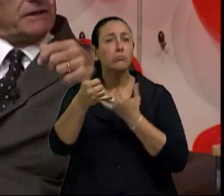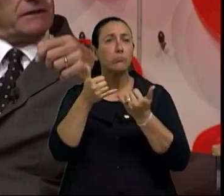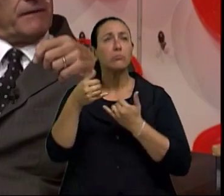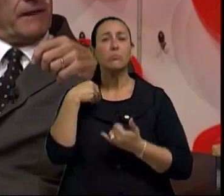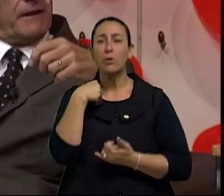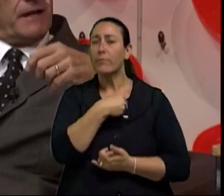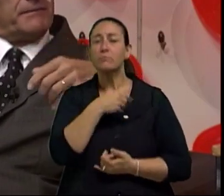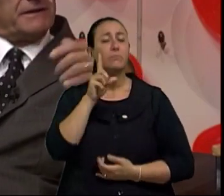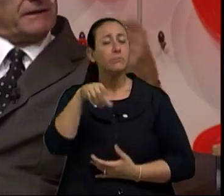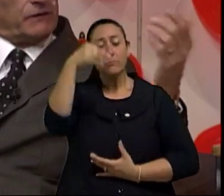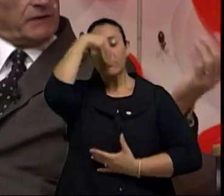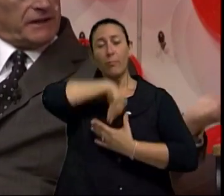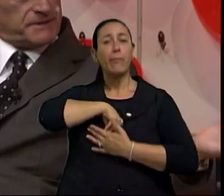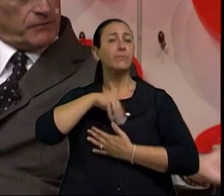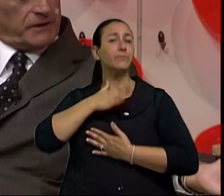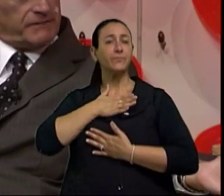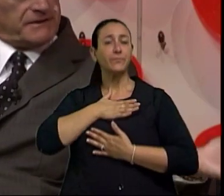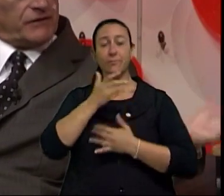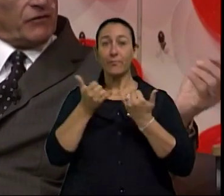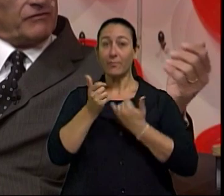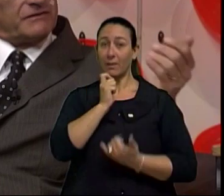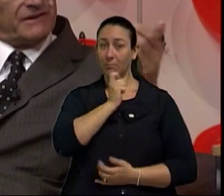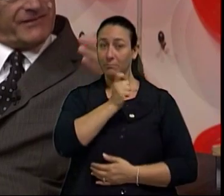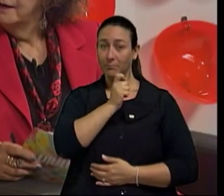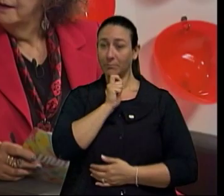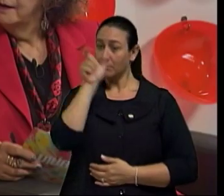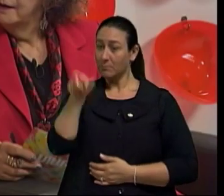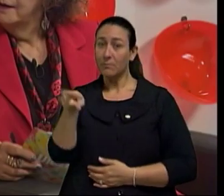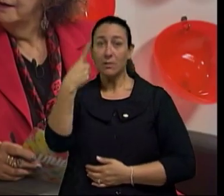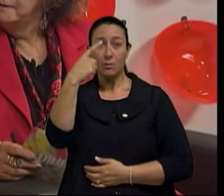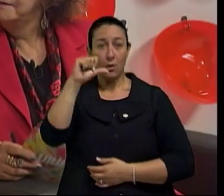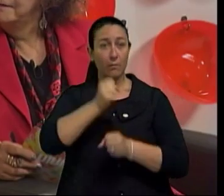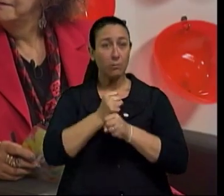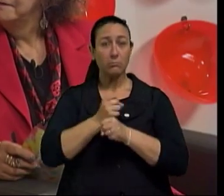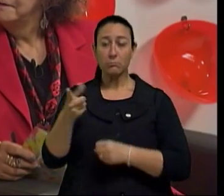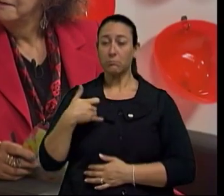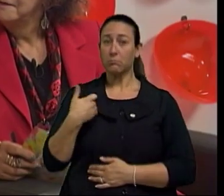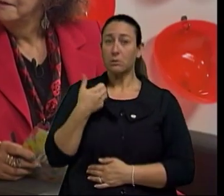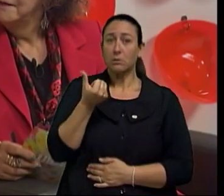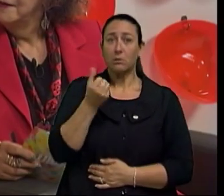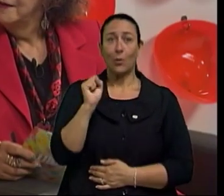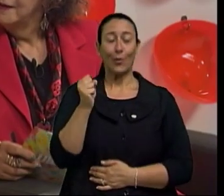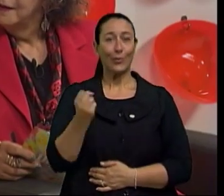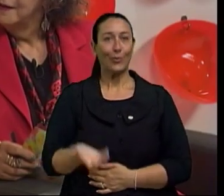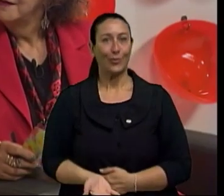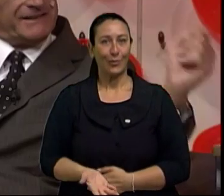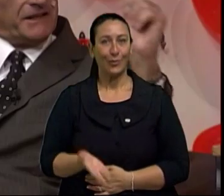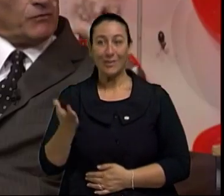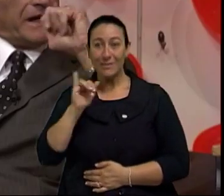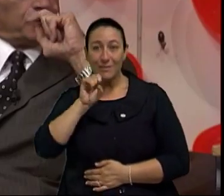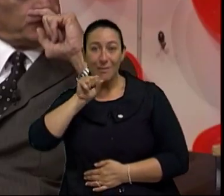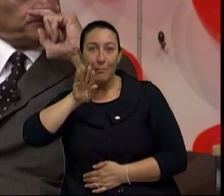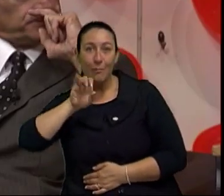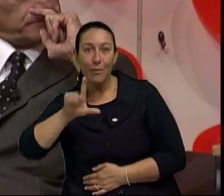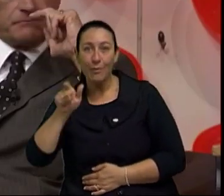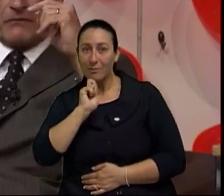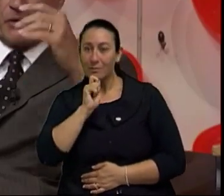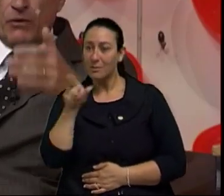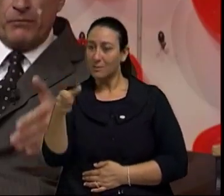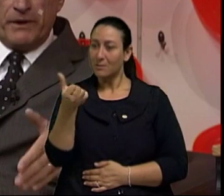biológica. A apresentadora desse programa, há 19 anos, está fazendo 68 anos. O entrevistado tem 64.